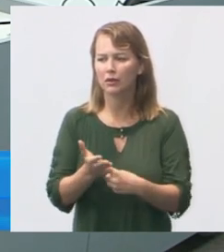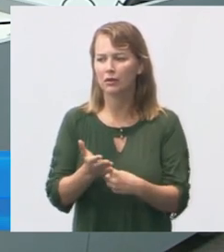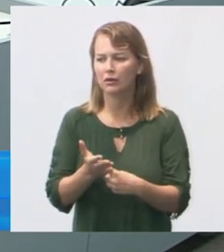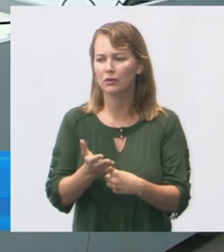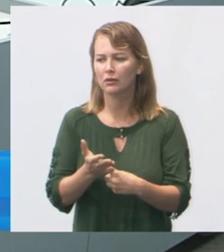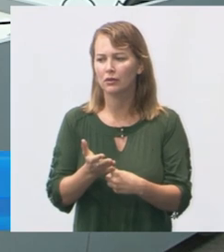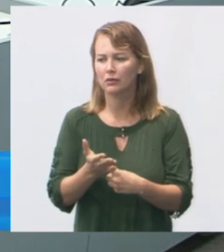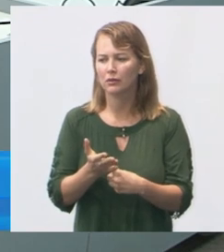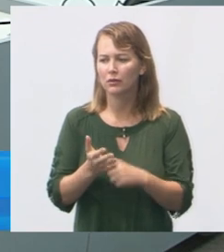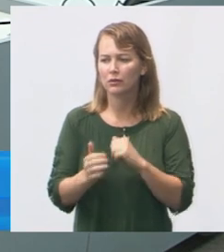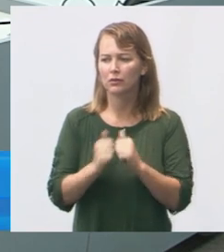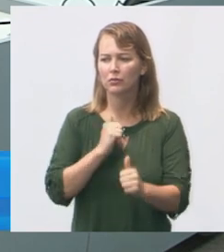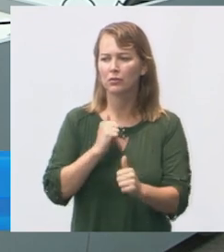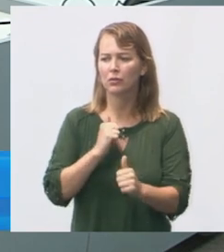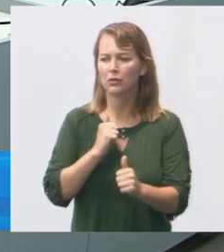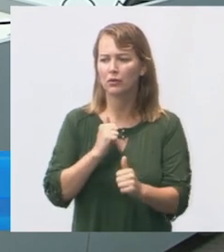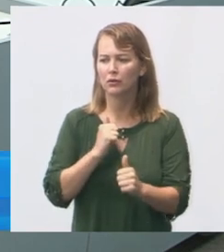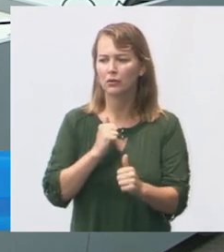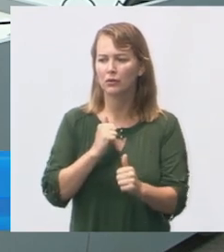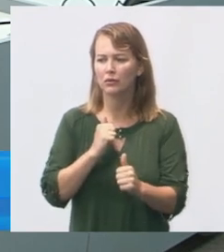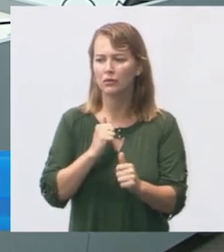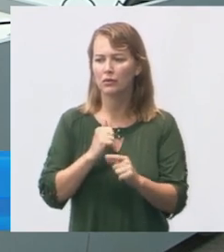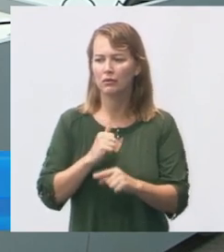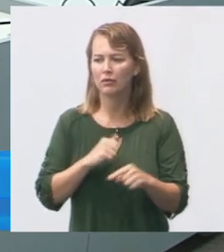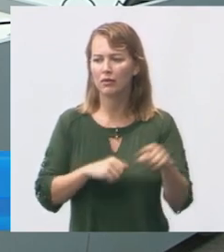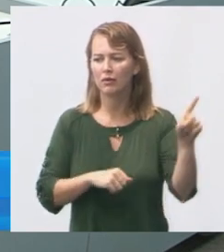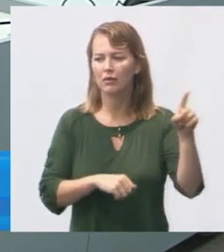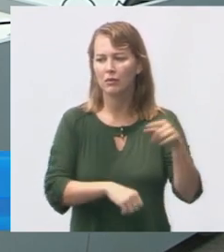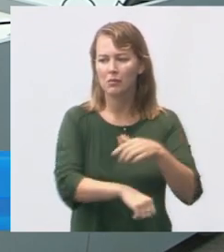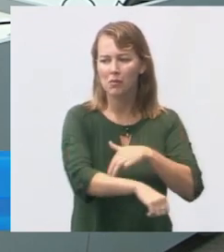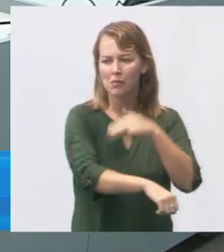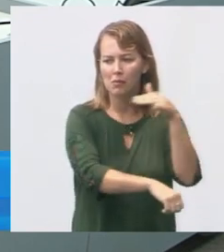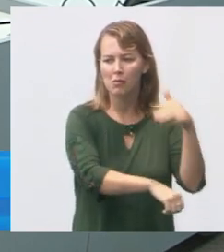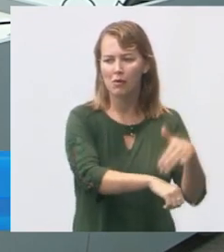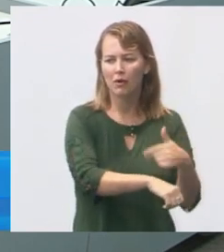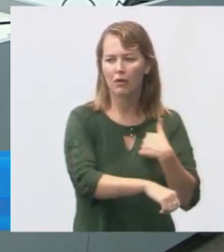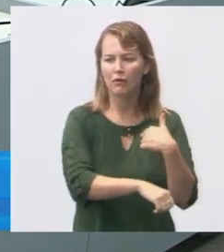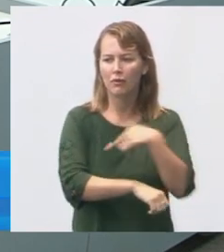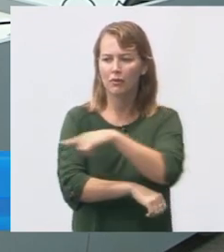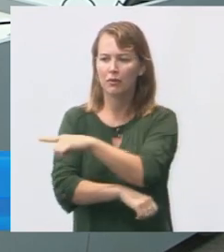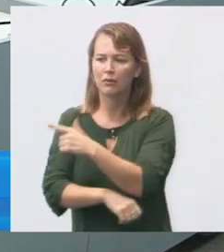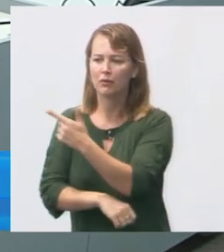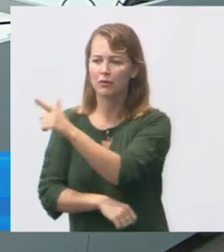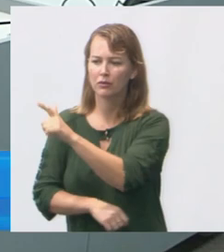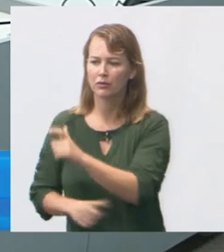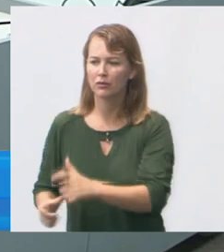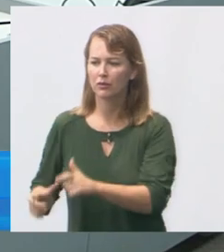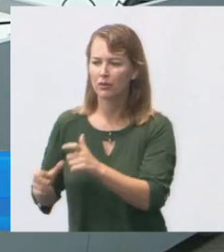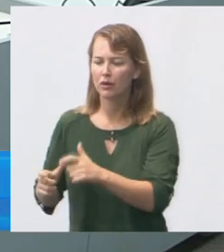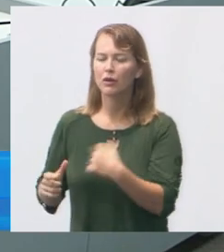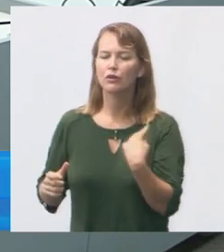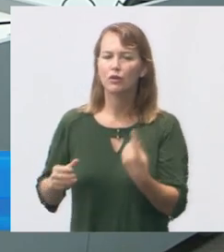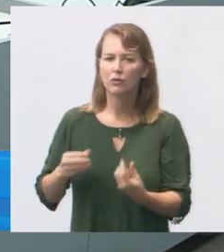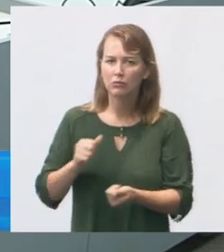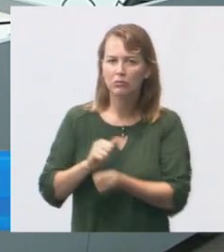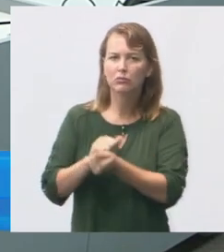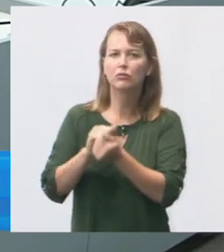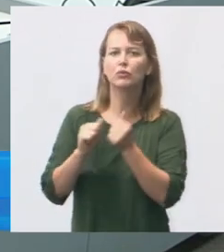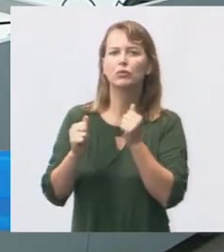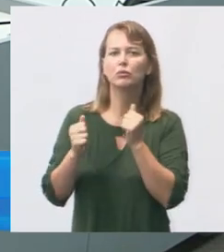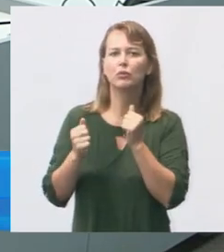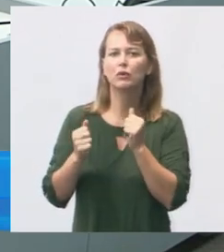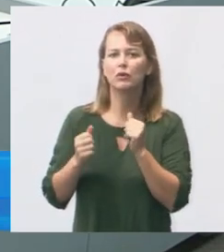um negócio de esporte também meu vice vai para o morro e eu vou para outro lugar e é esse negócio a gente está aí para somar com os vereadores